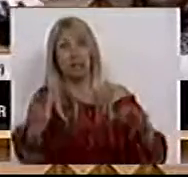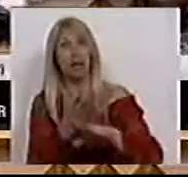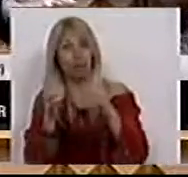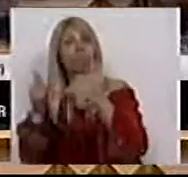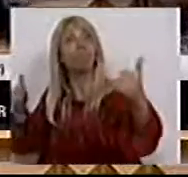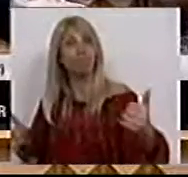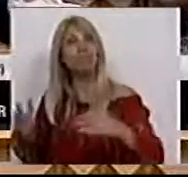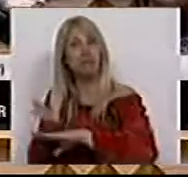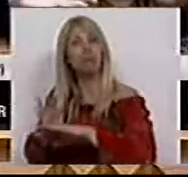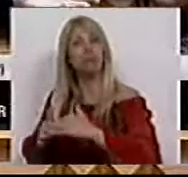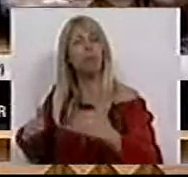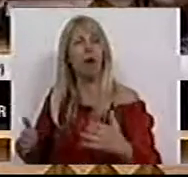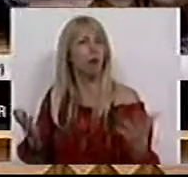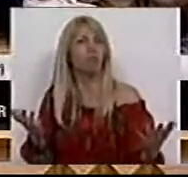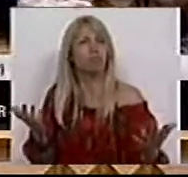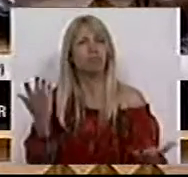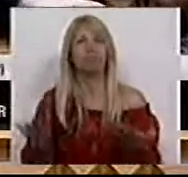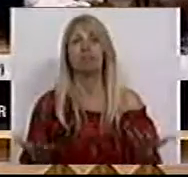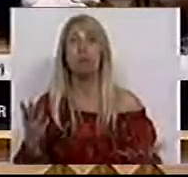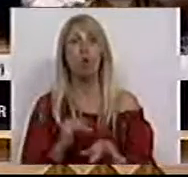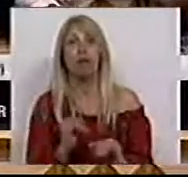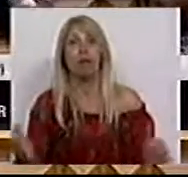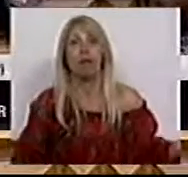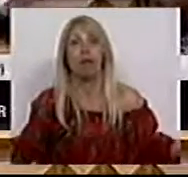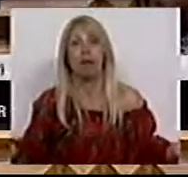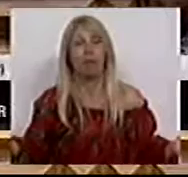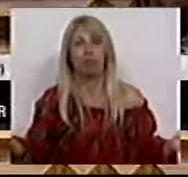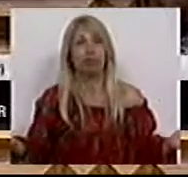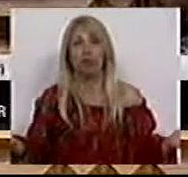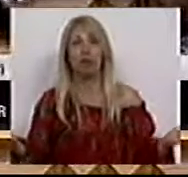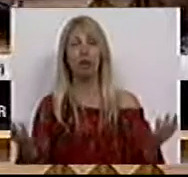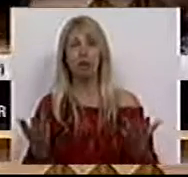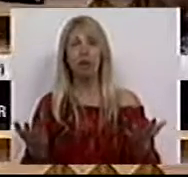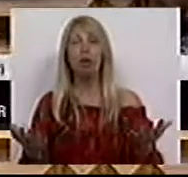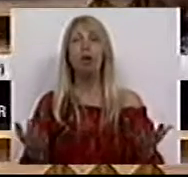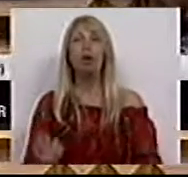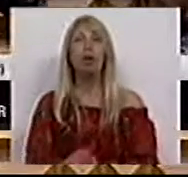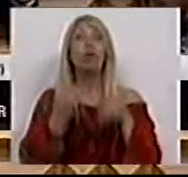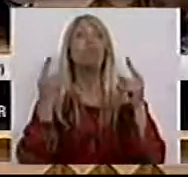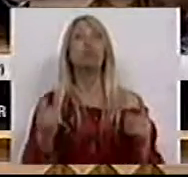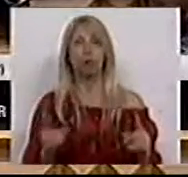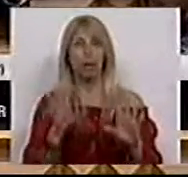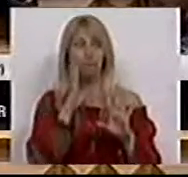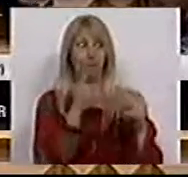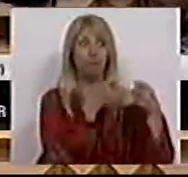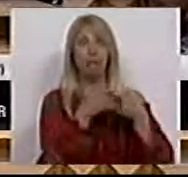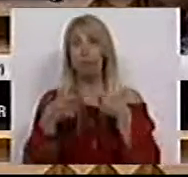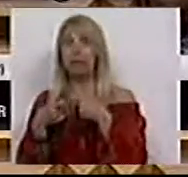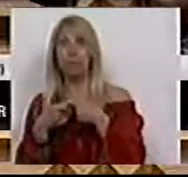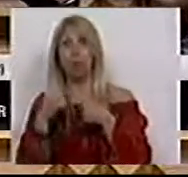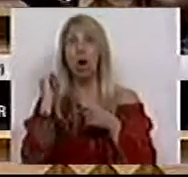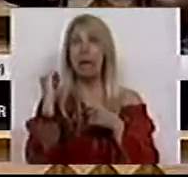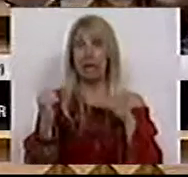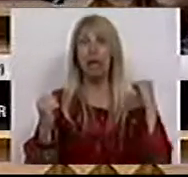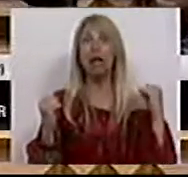uma comparação que não é sustentada, não é defensável. E isto porquê? Porque a tipificação desses crimes não